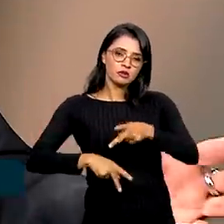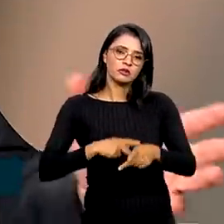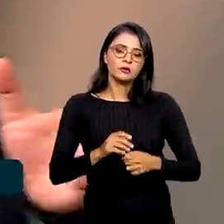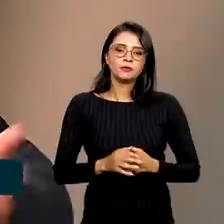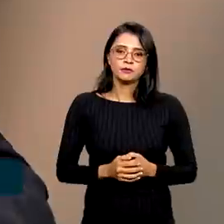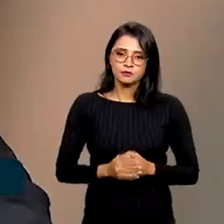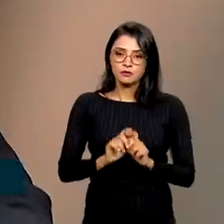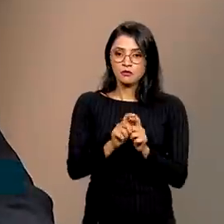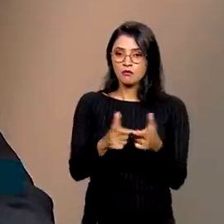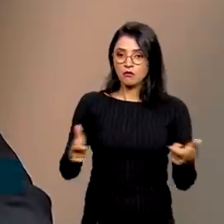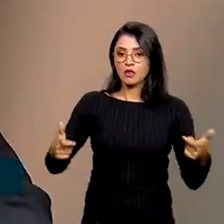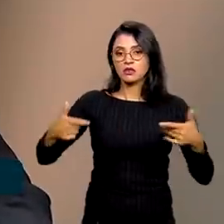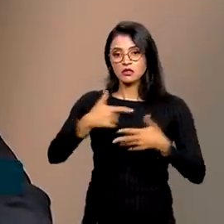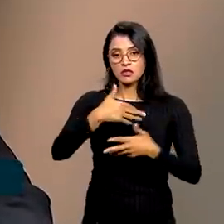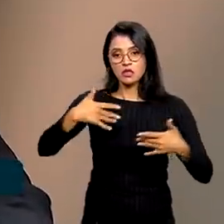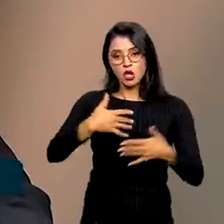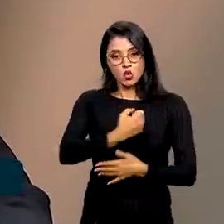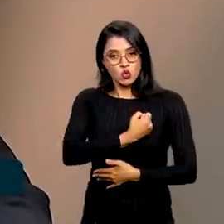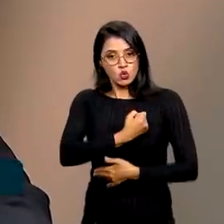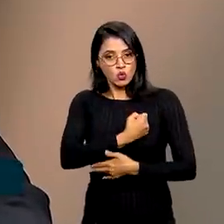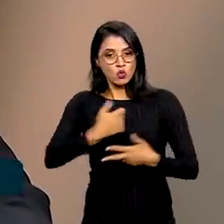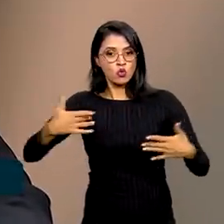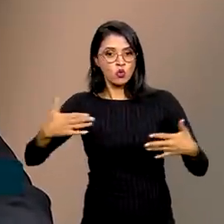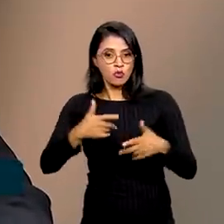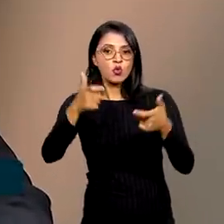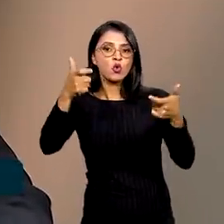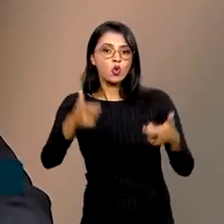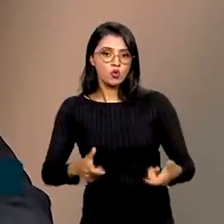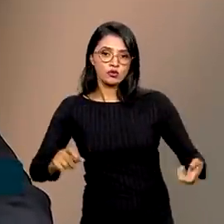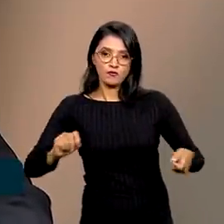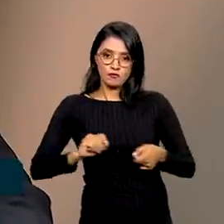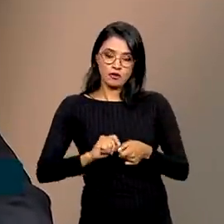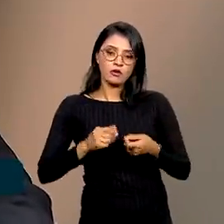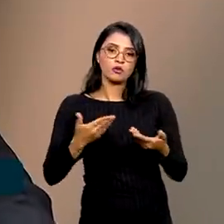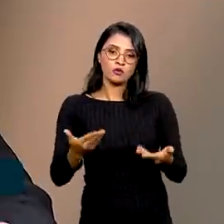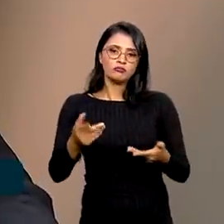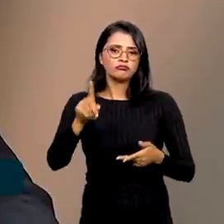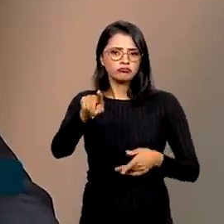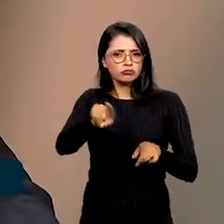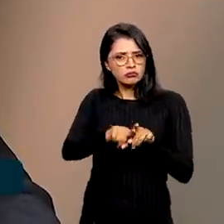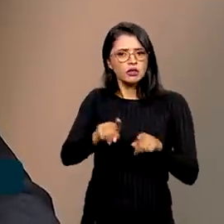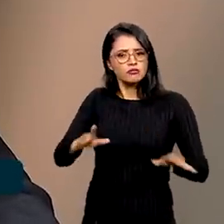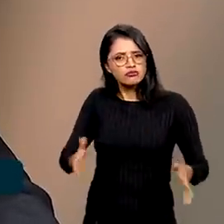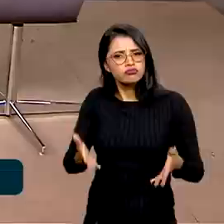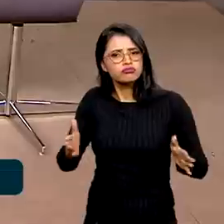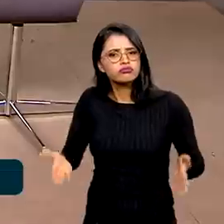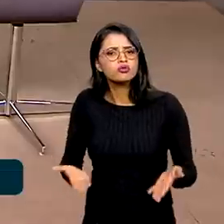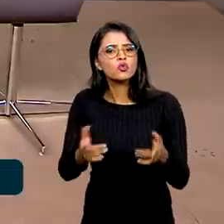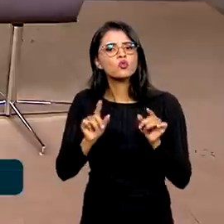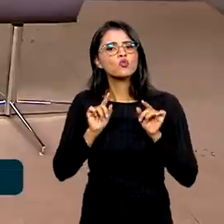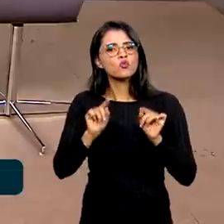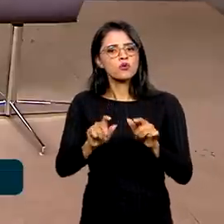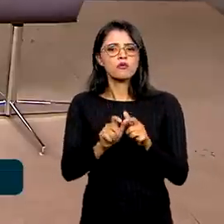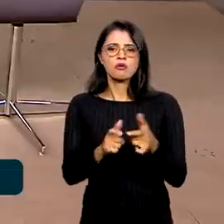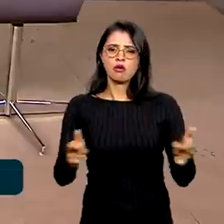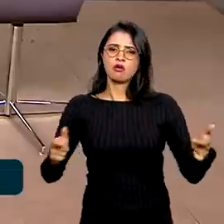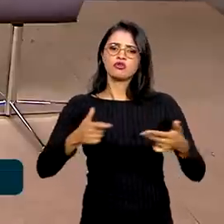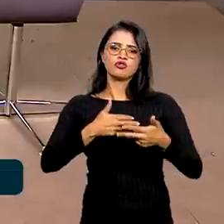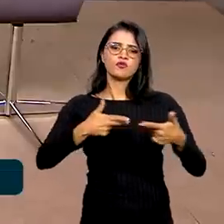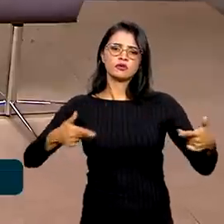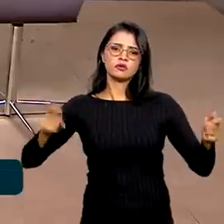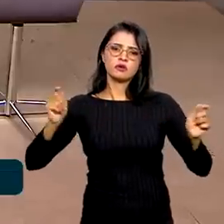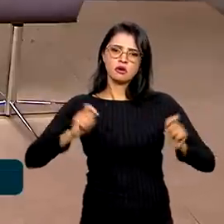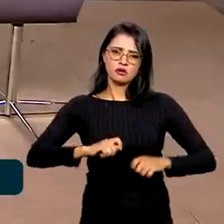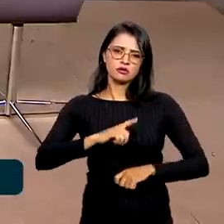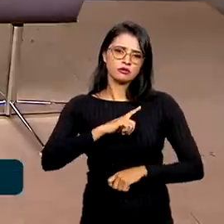alagando as cidades, o número de cidades onde o certame vai ser realizado, você também promove uma maior diversidade